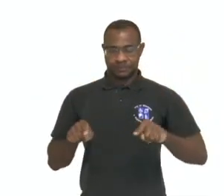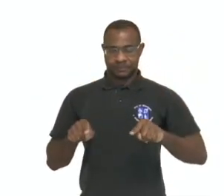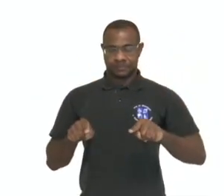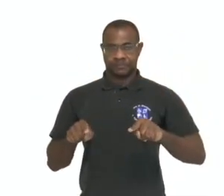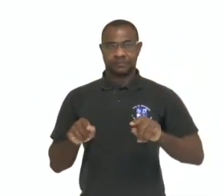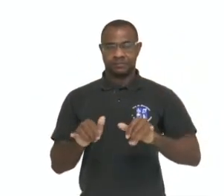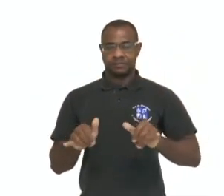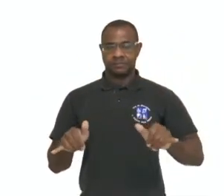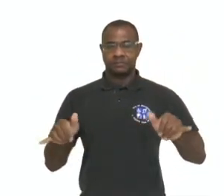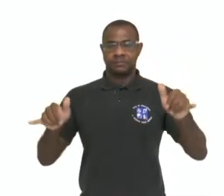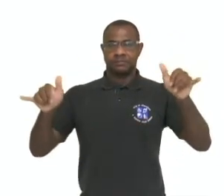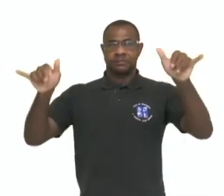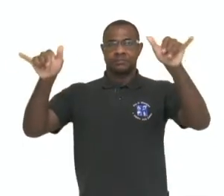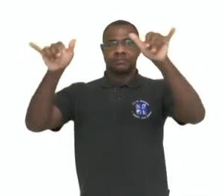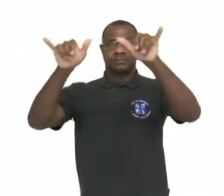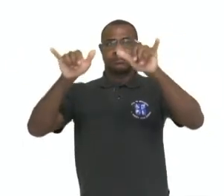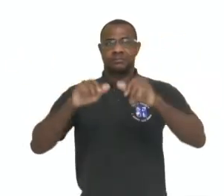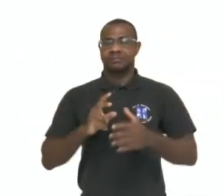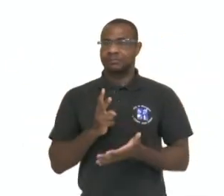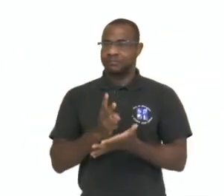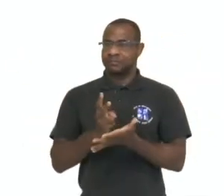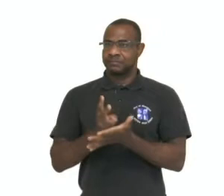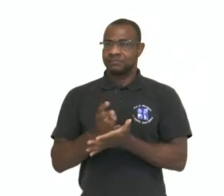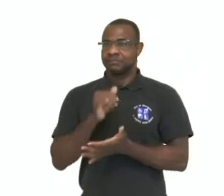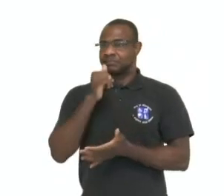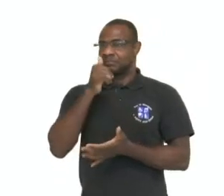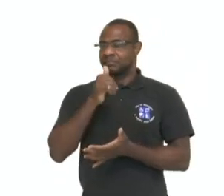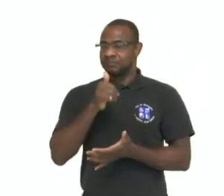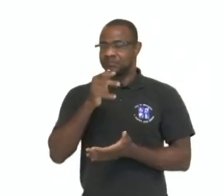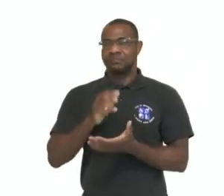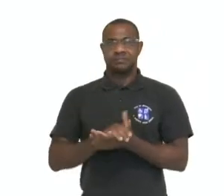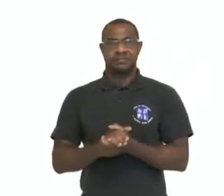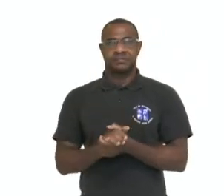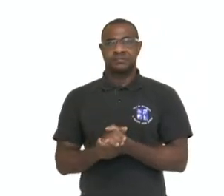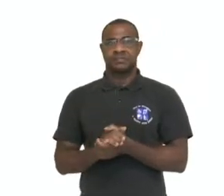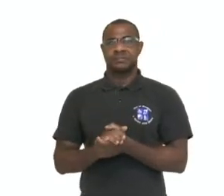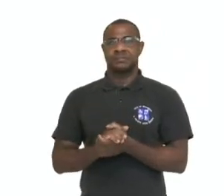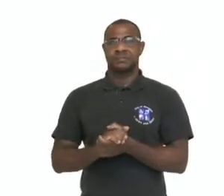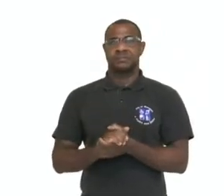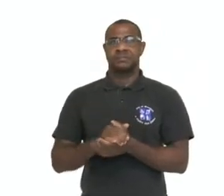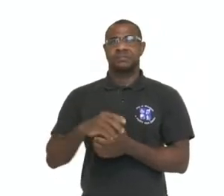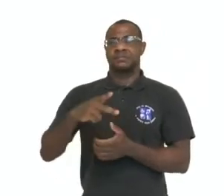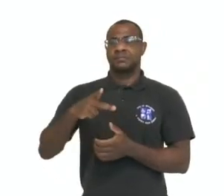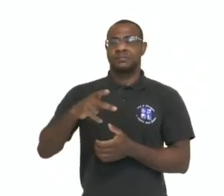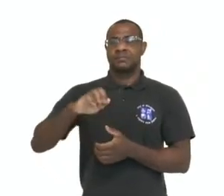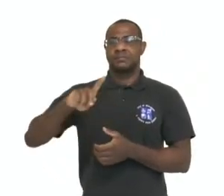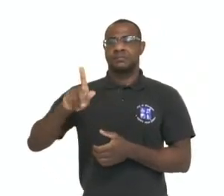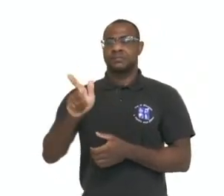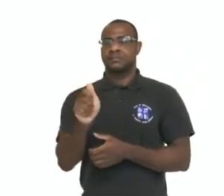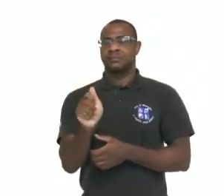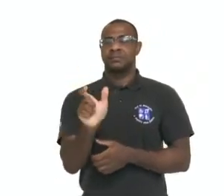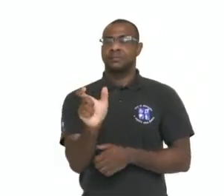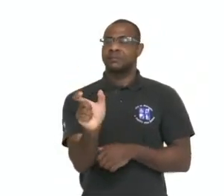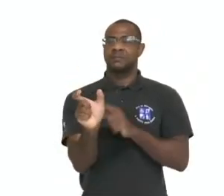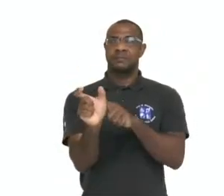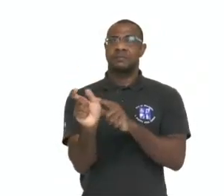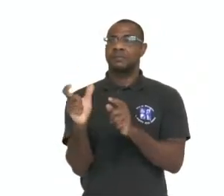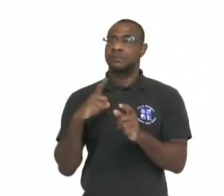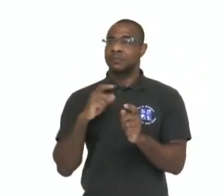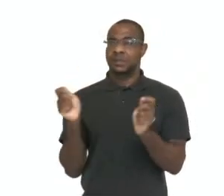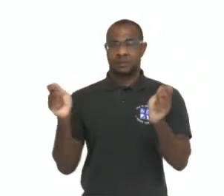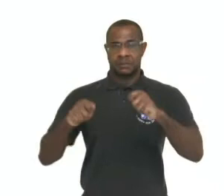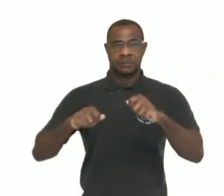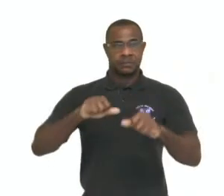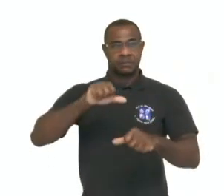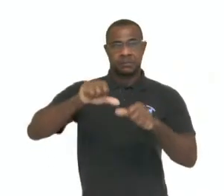a tensão elétrica. A pilha, gente, o gerador elétrico, e ela tem a capacidade do quê? De